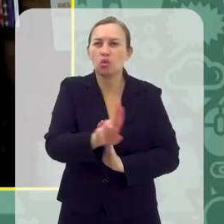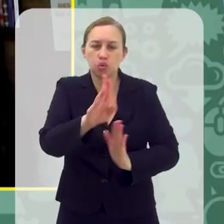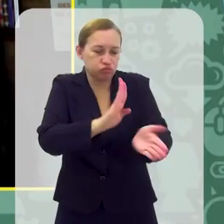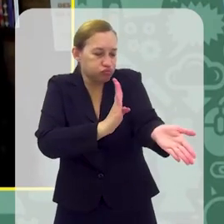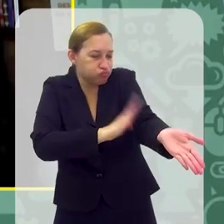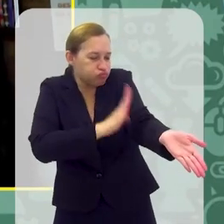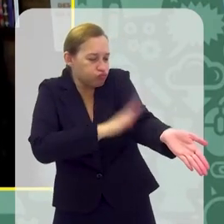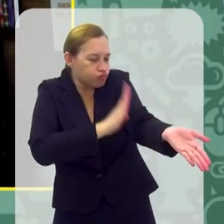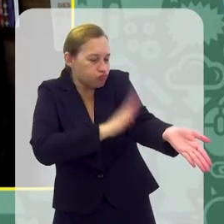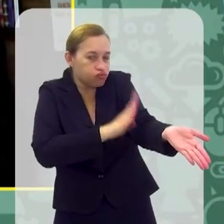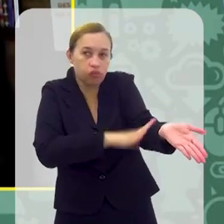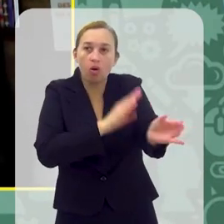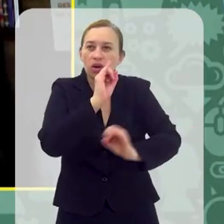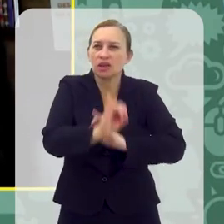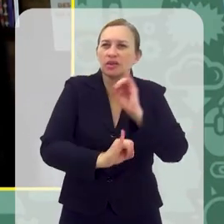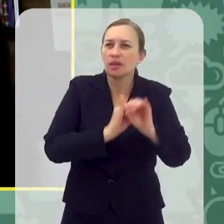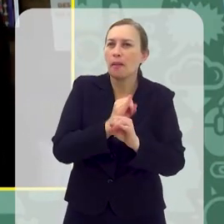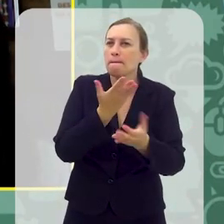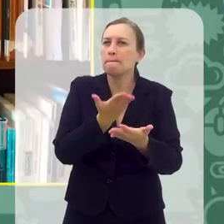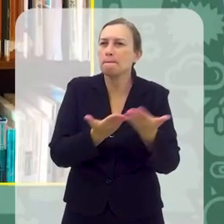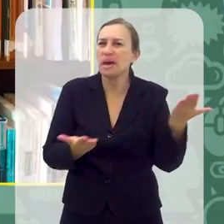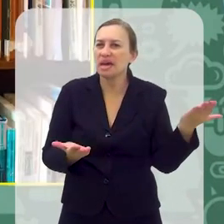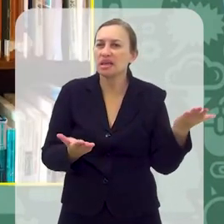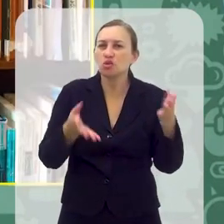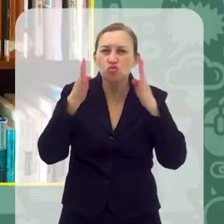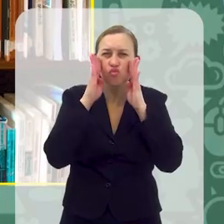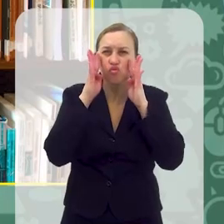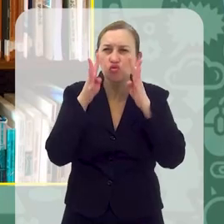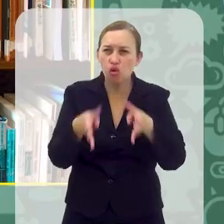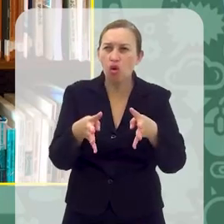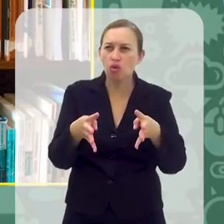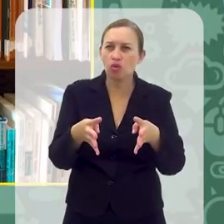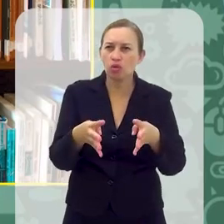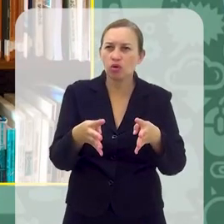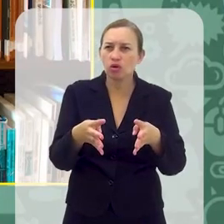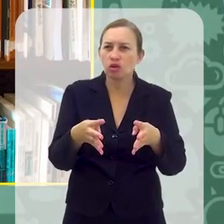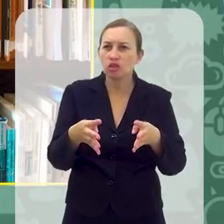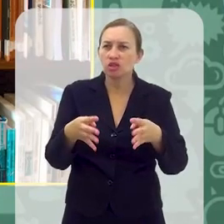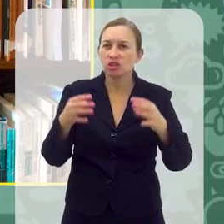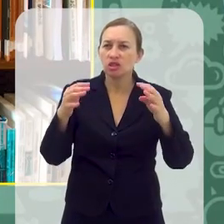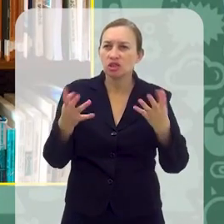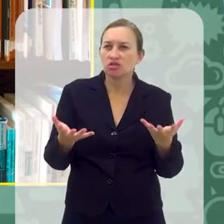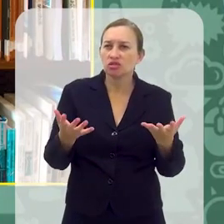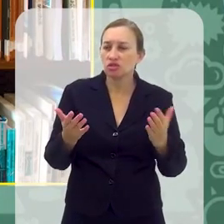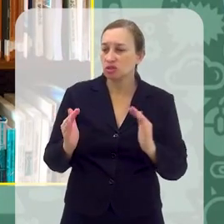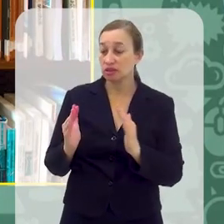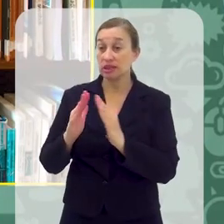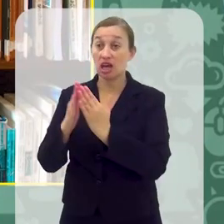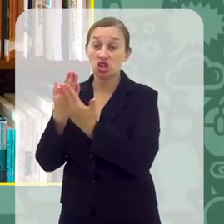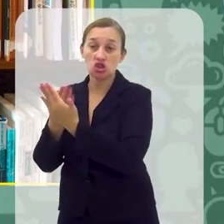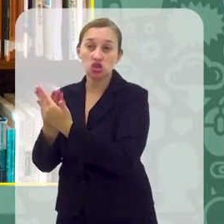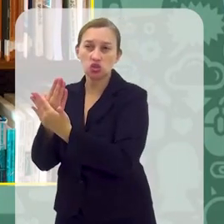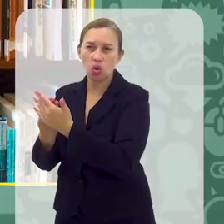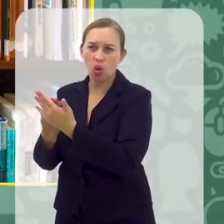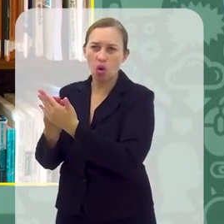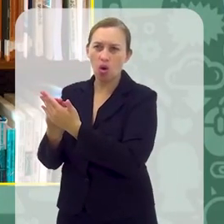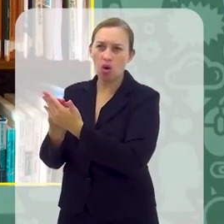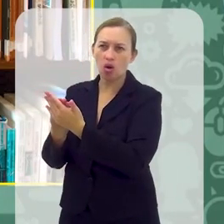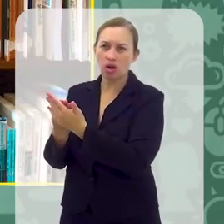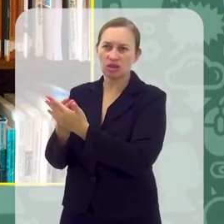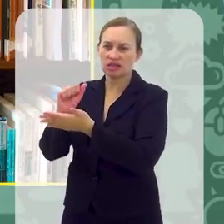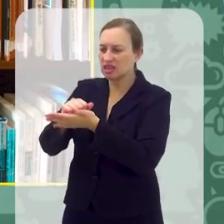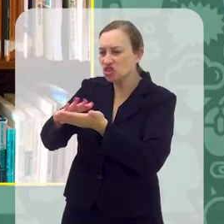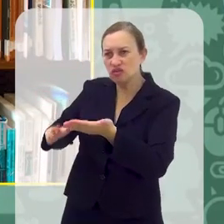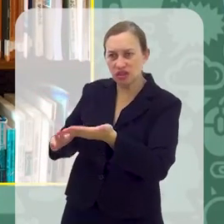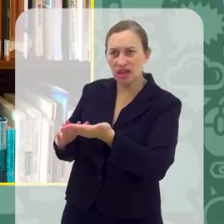que usa muito a internet, acessa muito a internet, ela acaba perdendo ali o foco, né, a maneira de se concentrar, né, na escola, nas